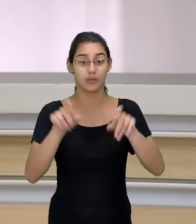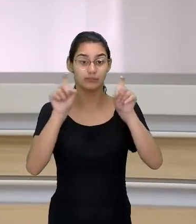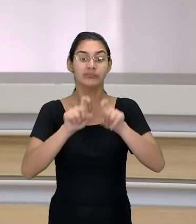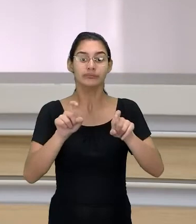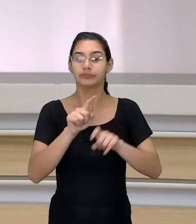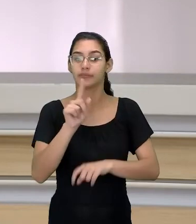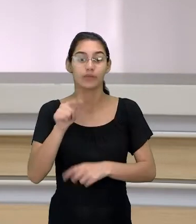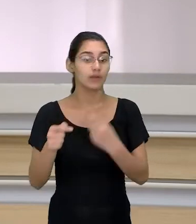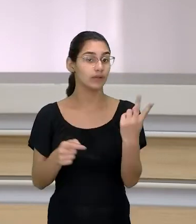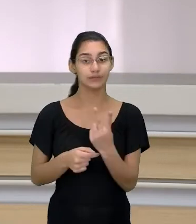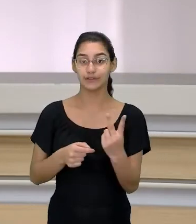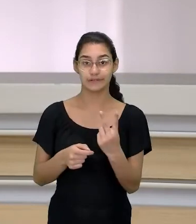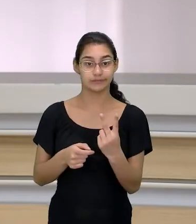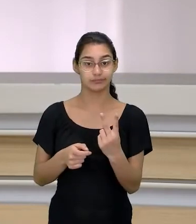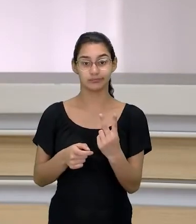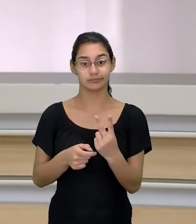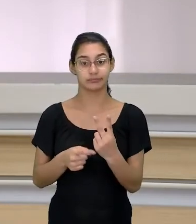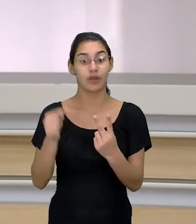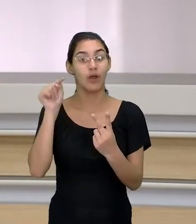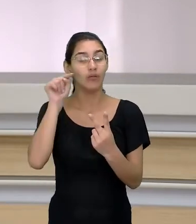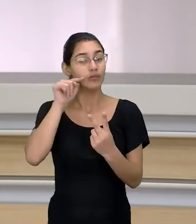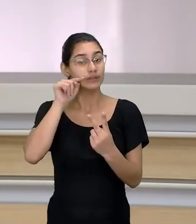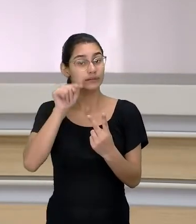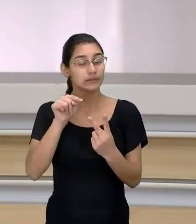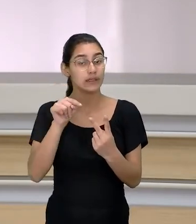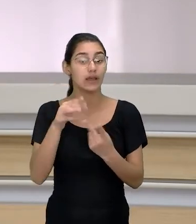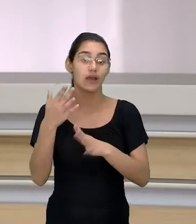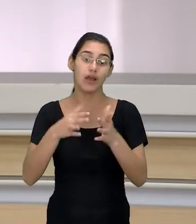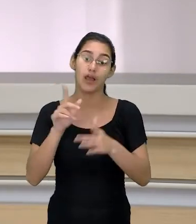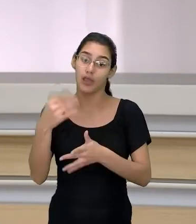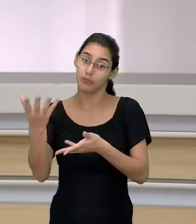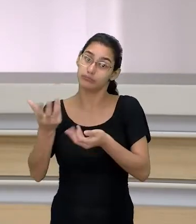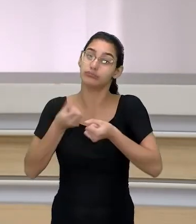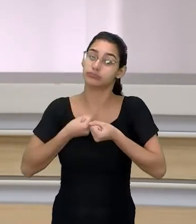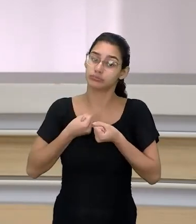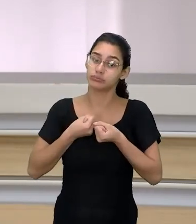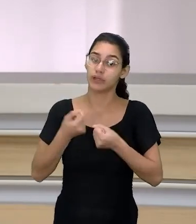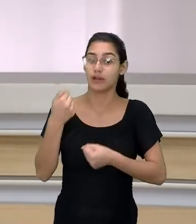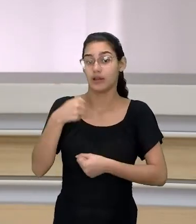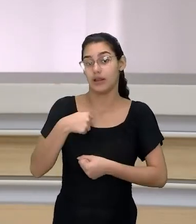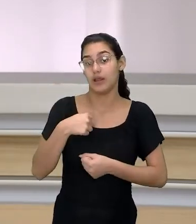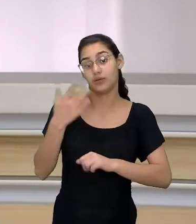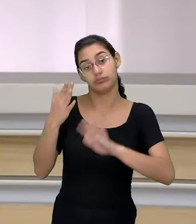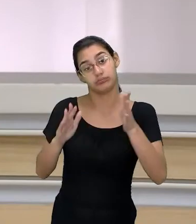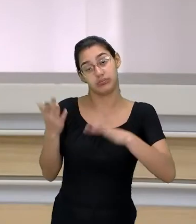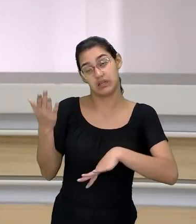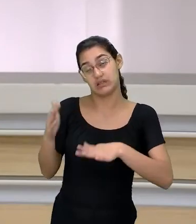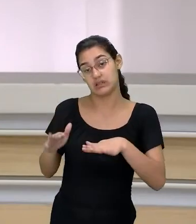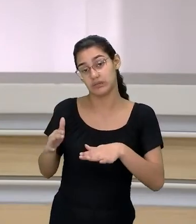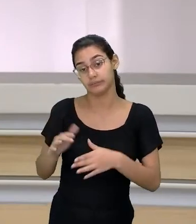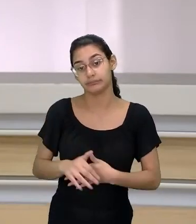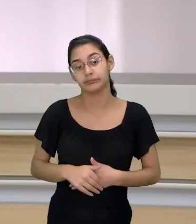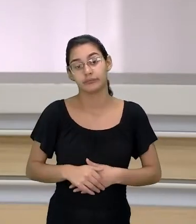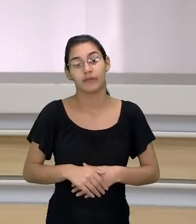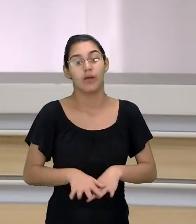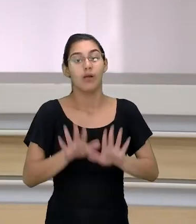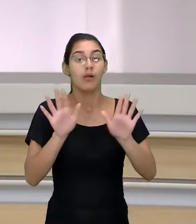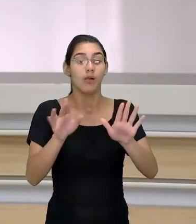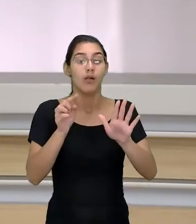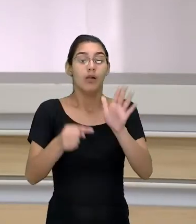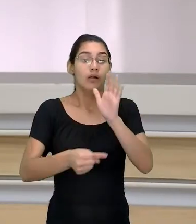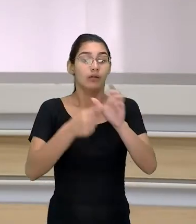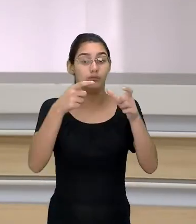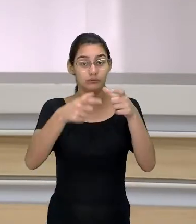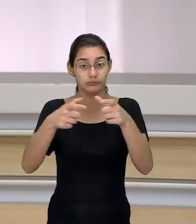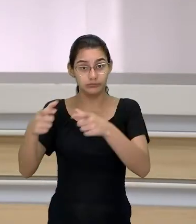não é nenhum dos dois. Você talvez seja o receptor. Eu talvez seja o receptor. Mas, em algum